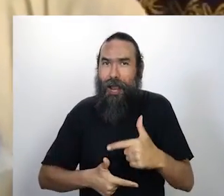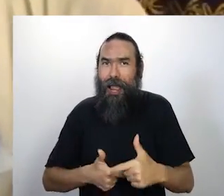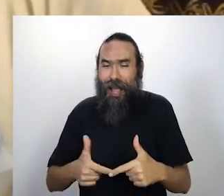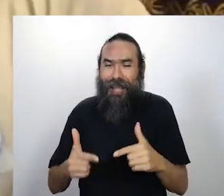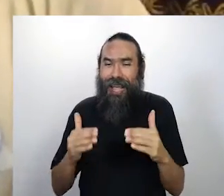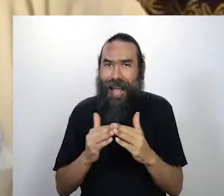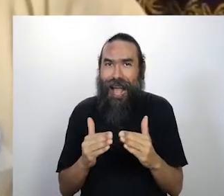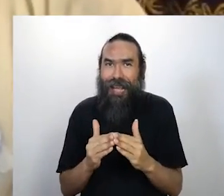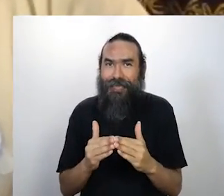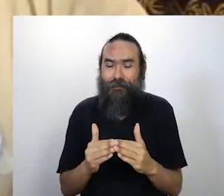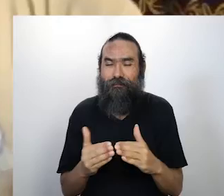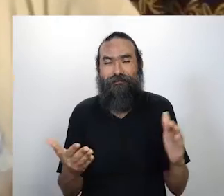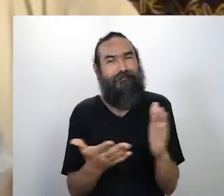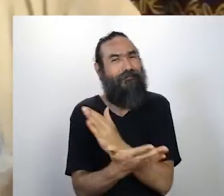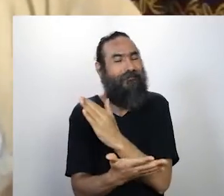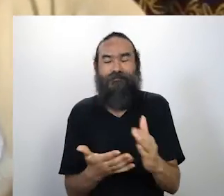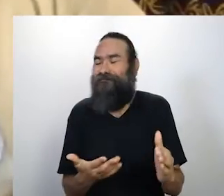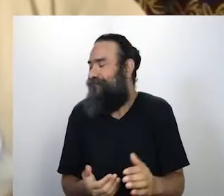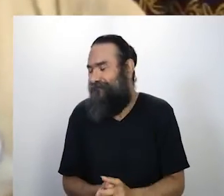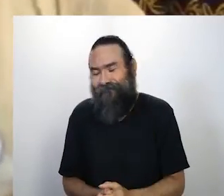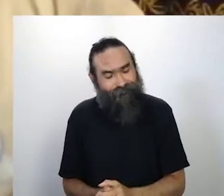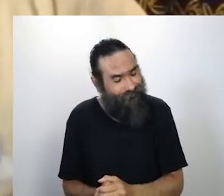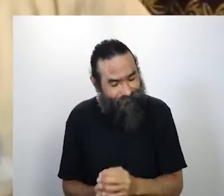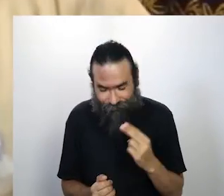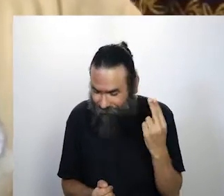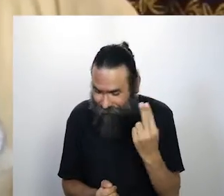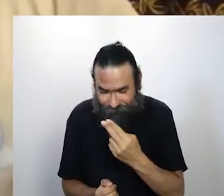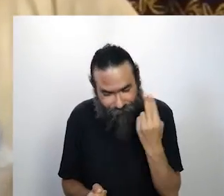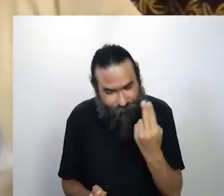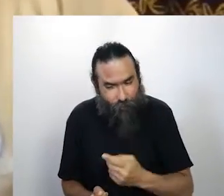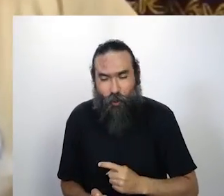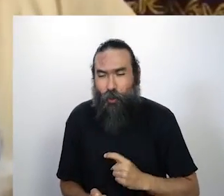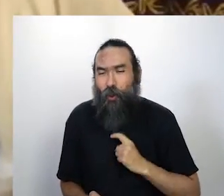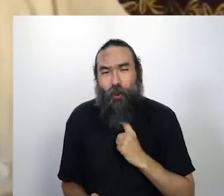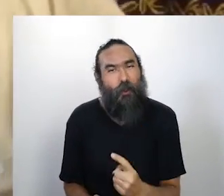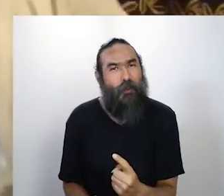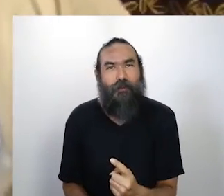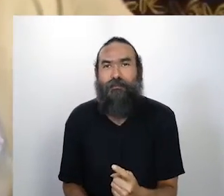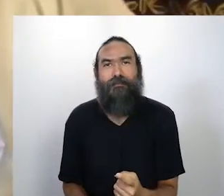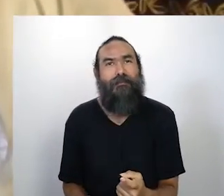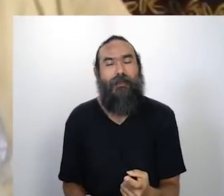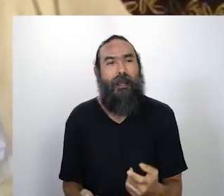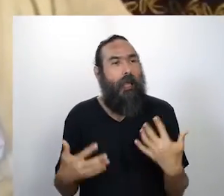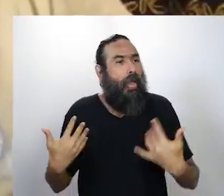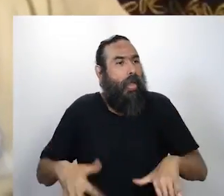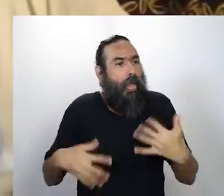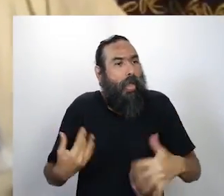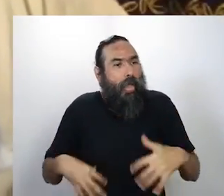ferradíssima vendendo coisa, vendendo instrumento,